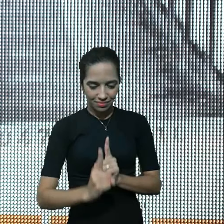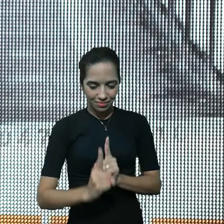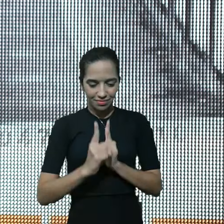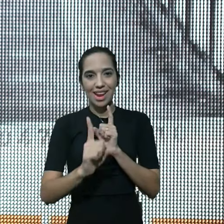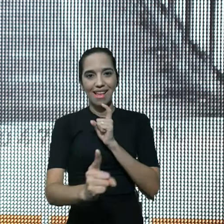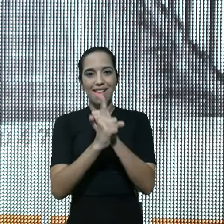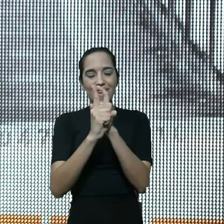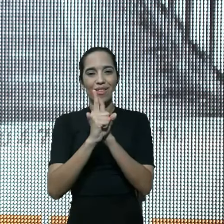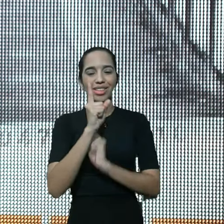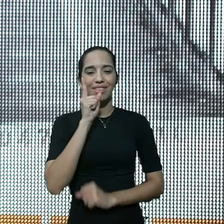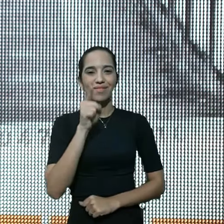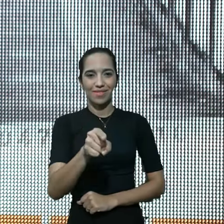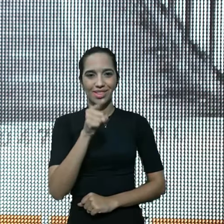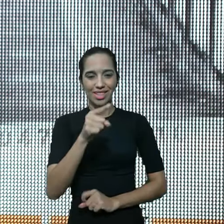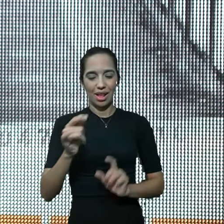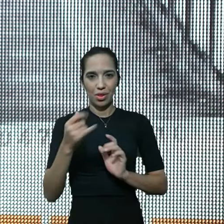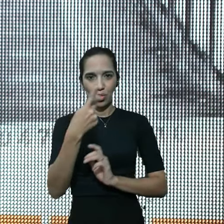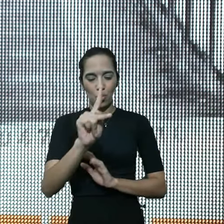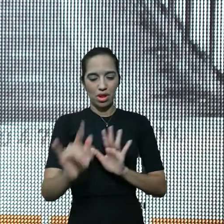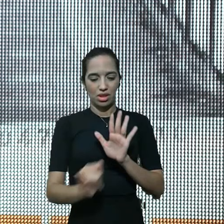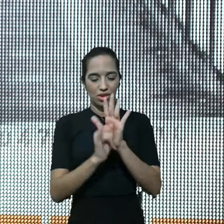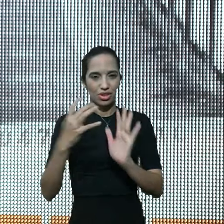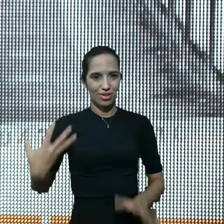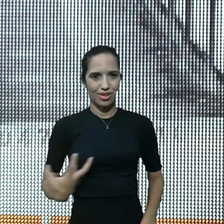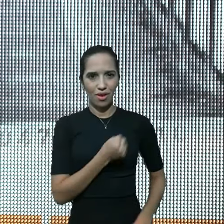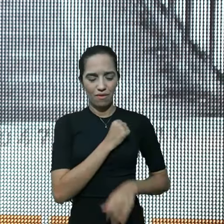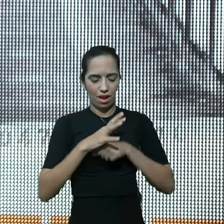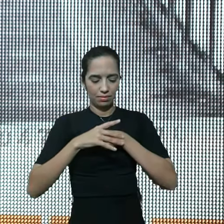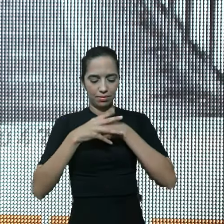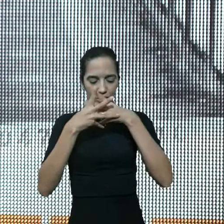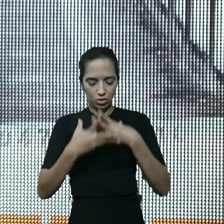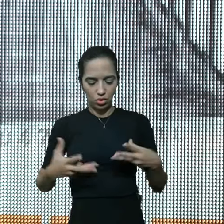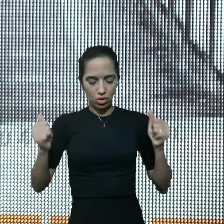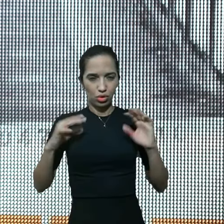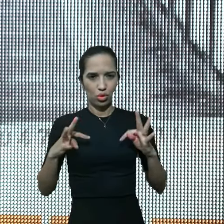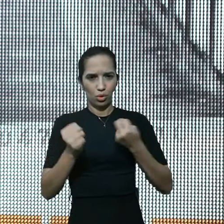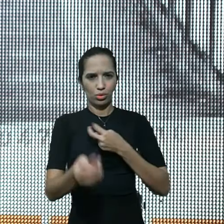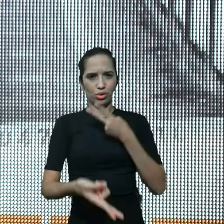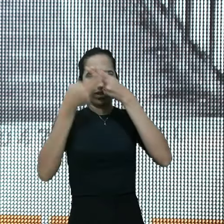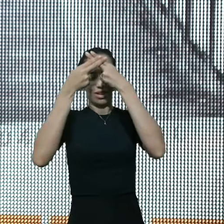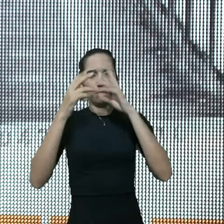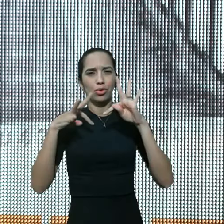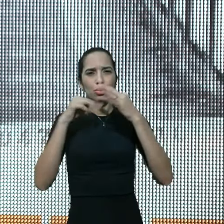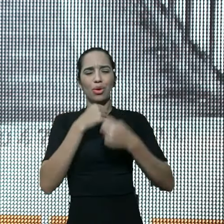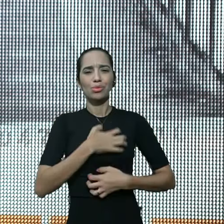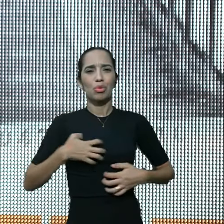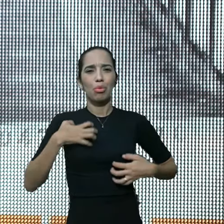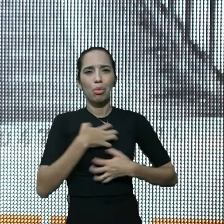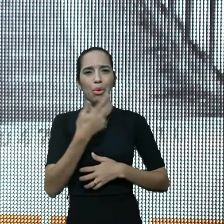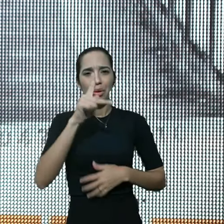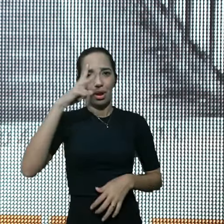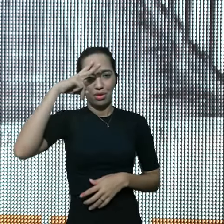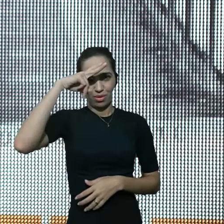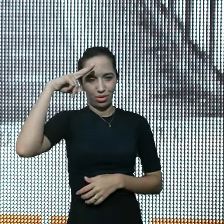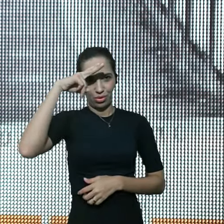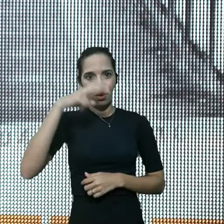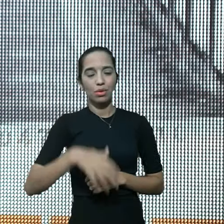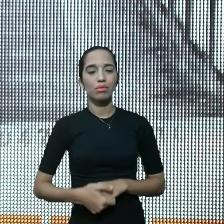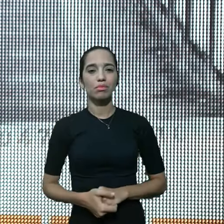para restaurar, a sua identidade, para curar você, das mazelas, traumas, e distorções, da sua história,